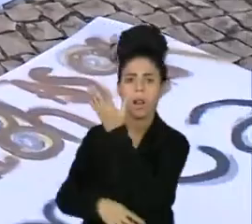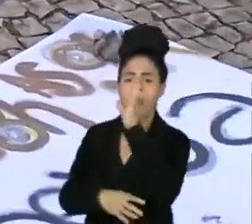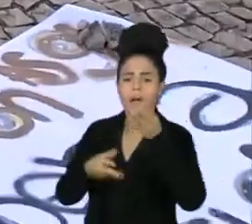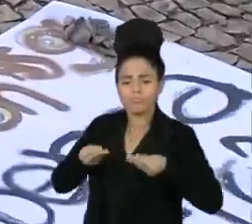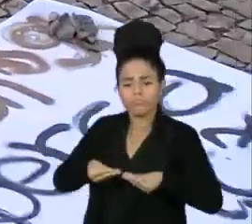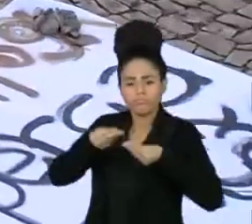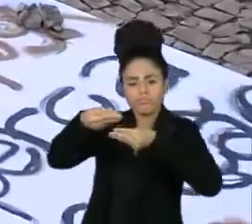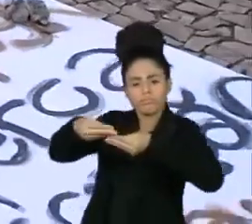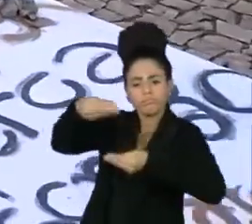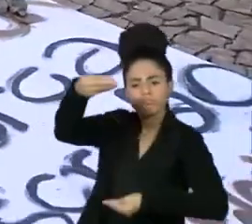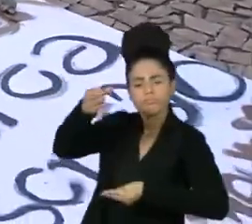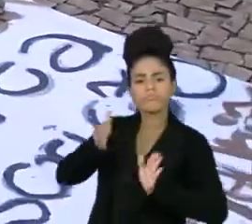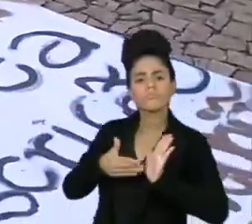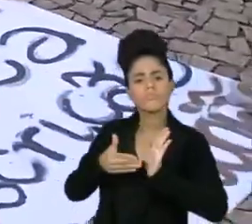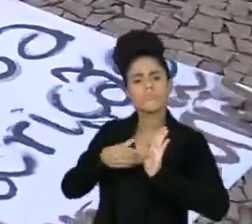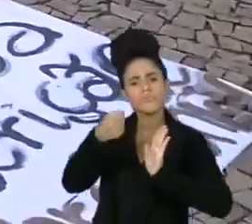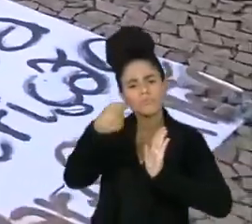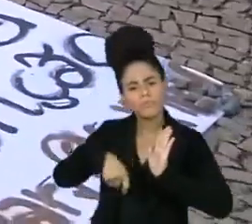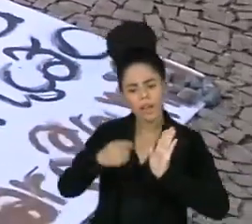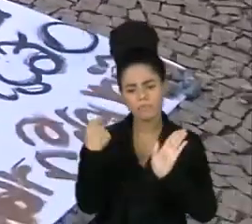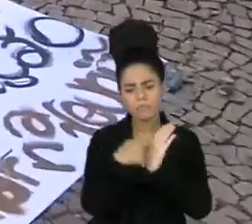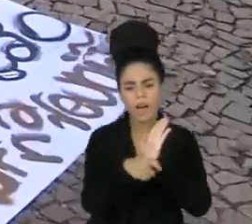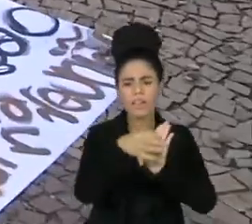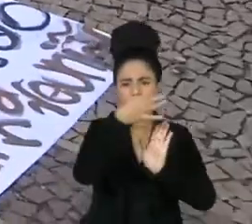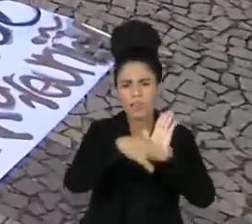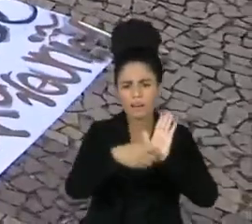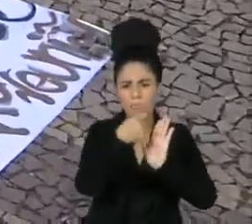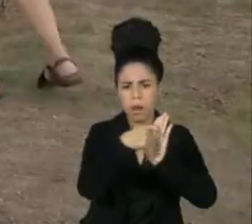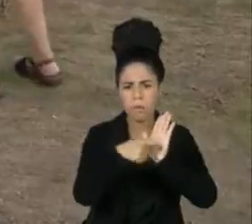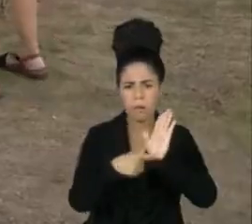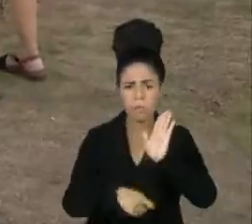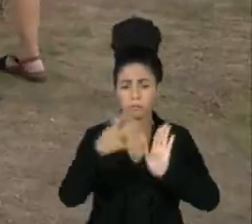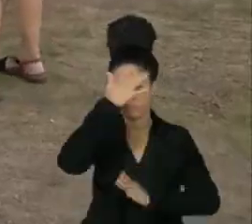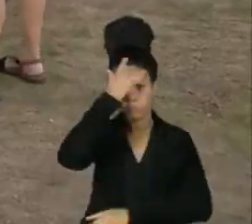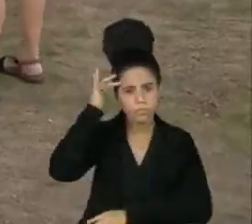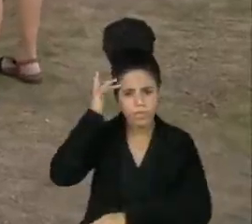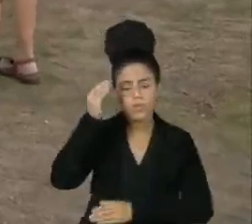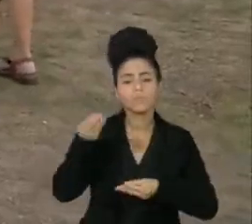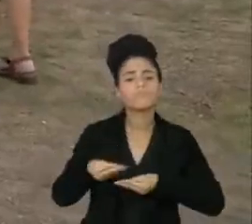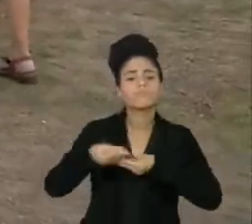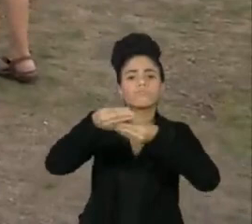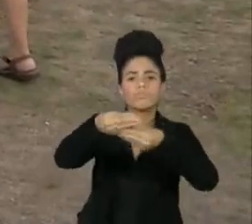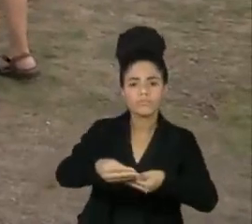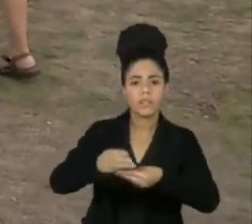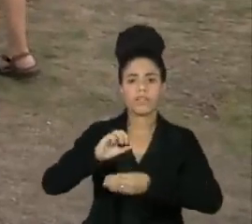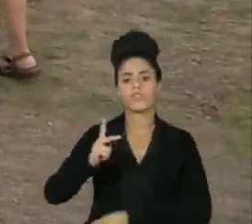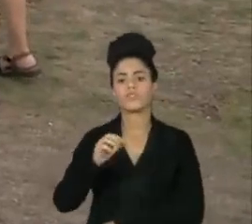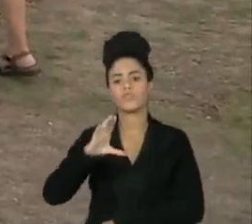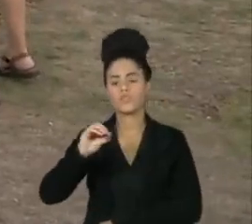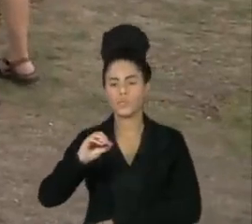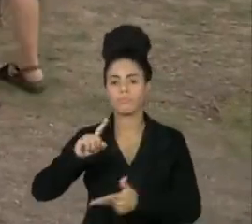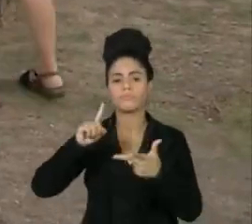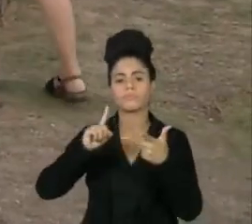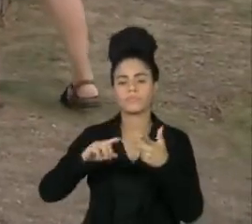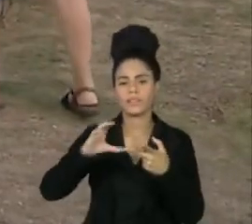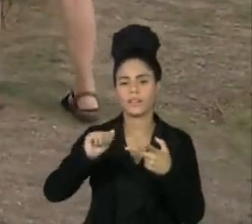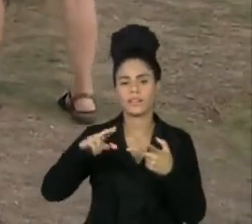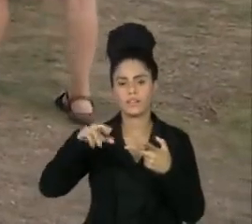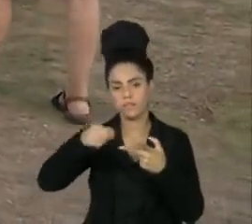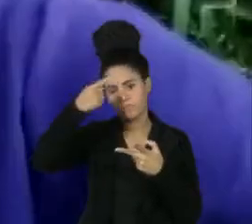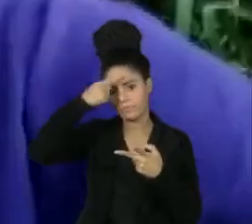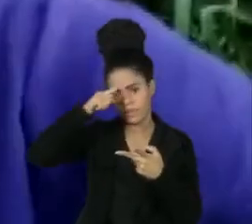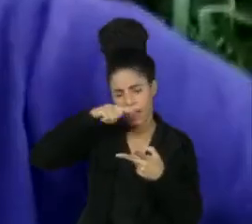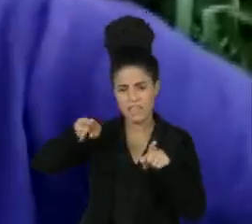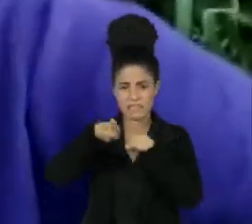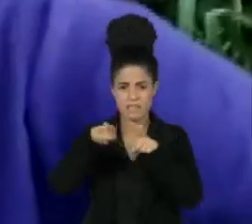governo de Minas um manifesto assinado por diversas personalidades, como Chico Buarque, Caetano Veloso e Gilberto